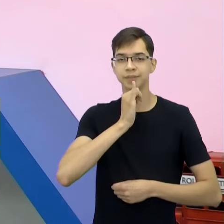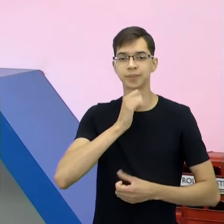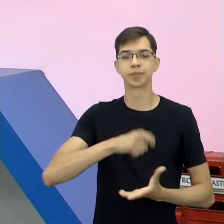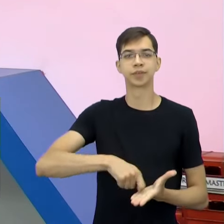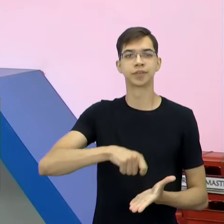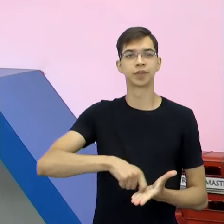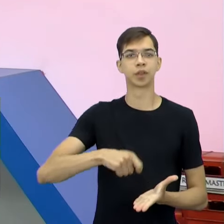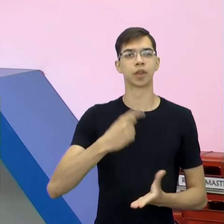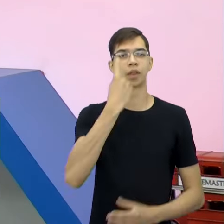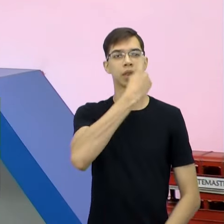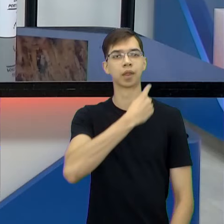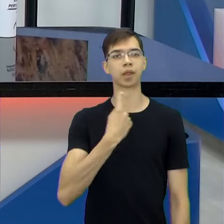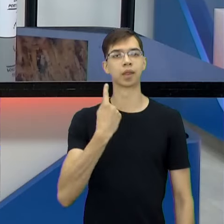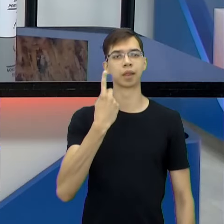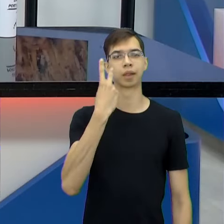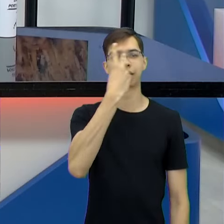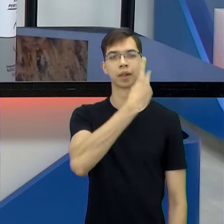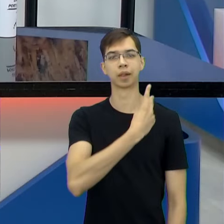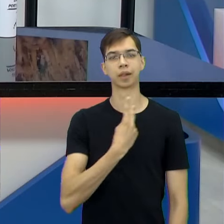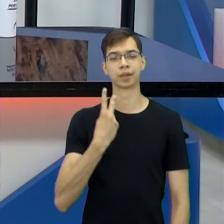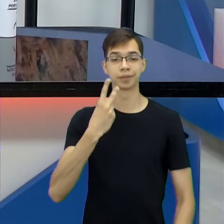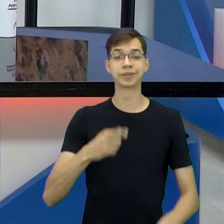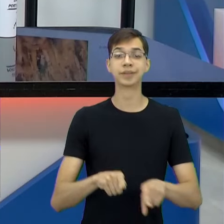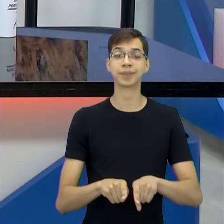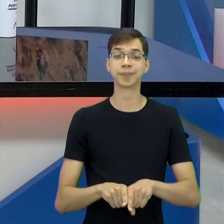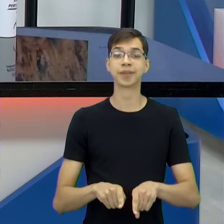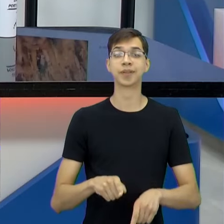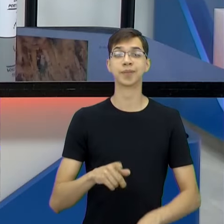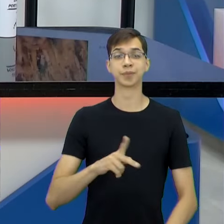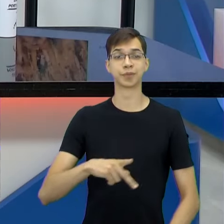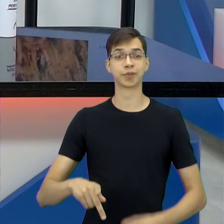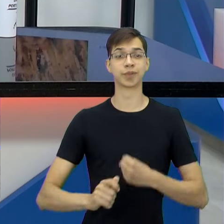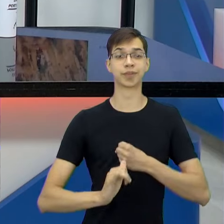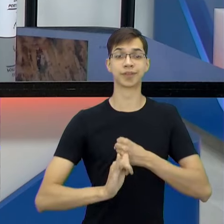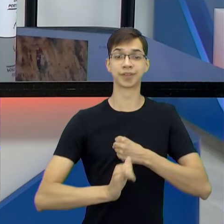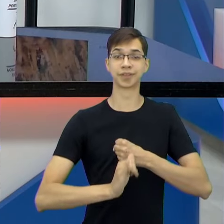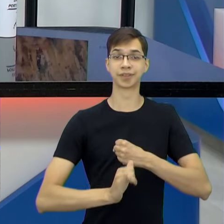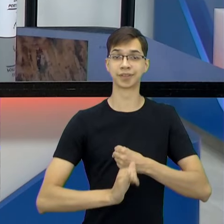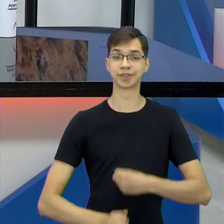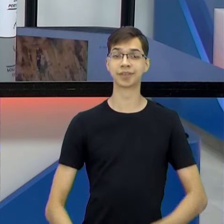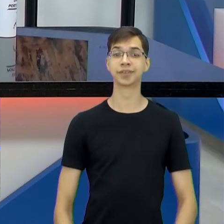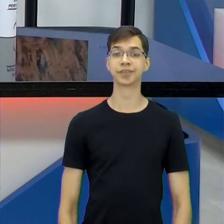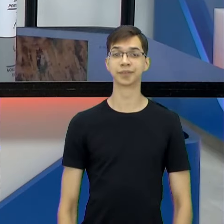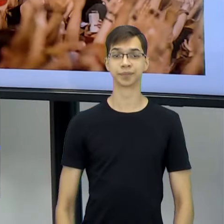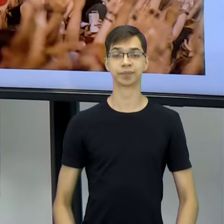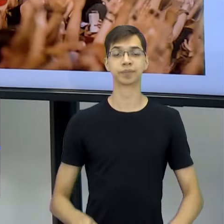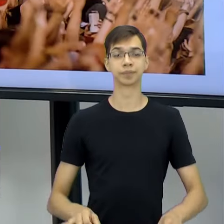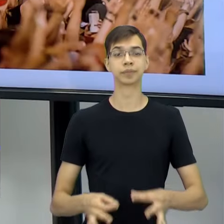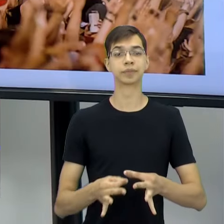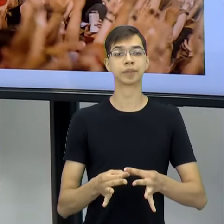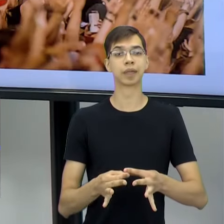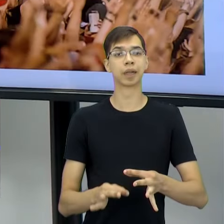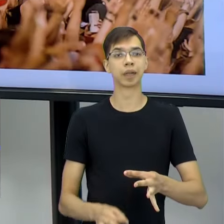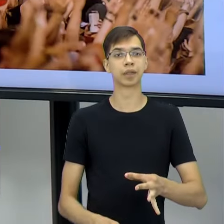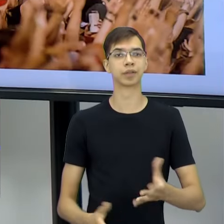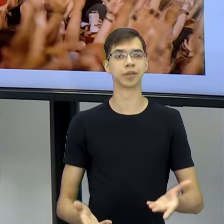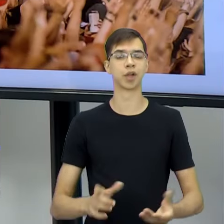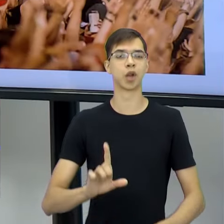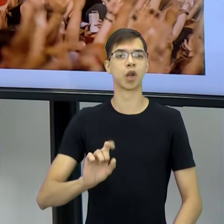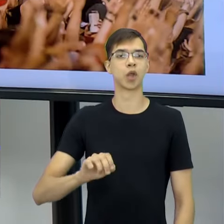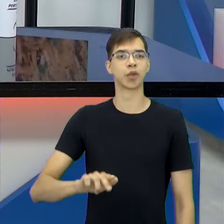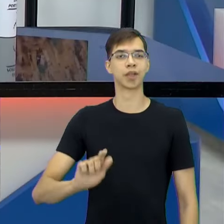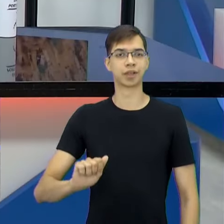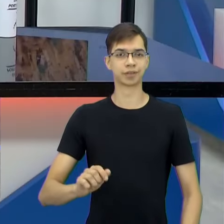duas horas, ele fez uma crônica com longa. Foi longa. Mas assim, é que